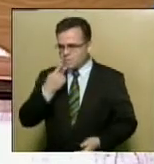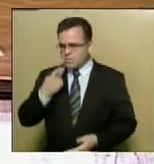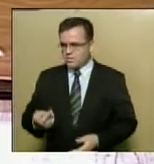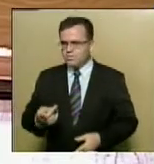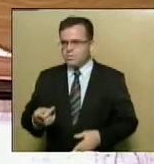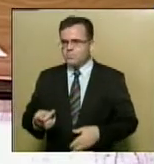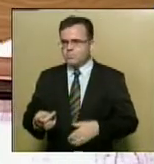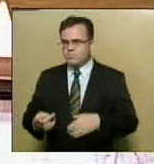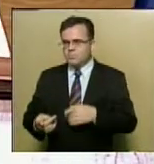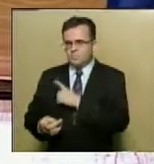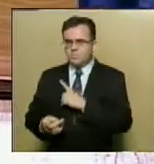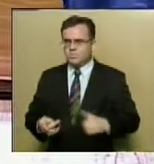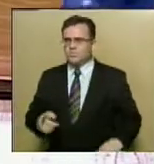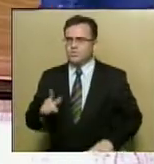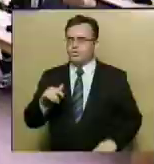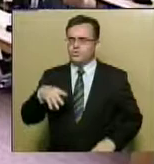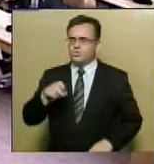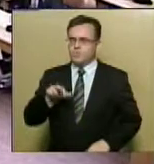Cavalho.